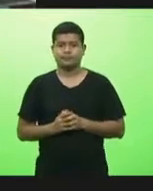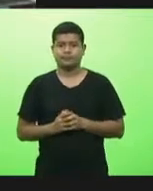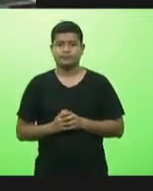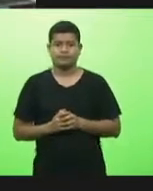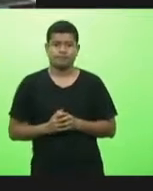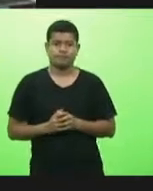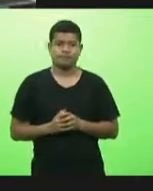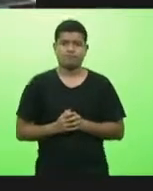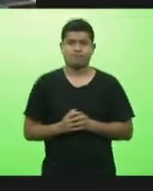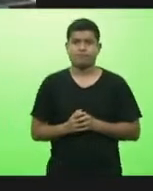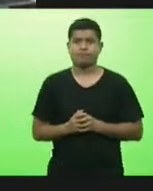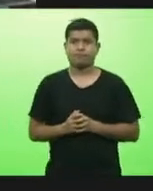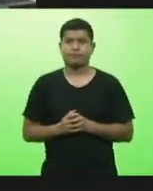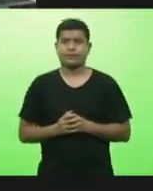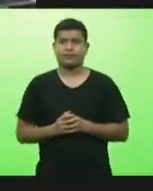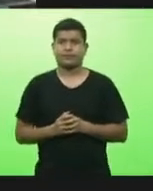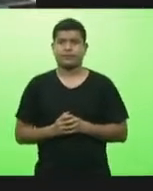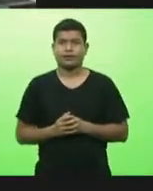senhor presidente